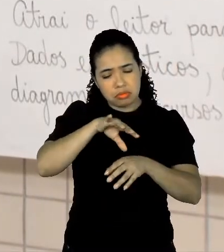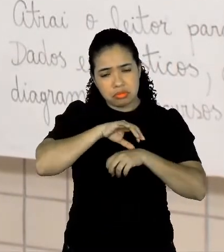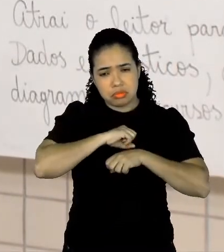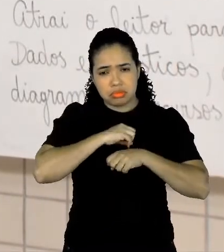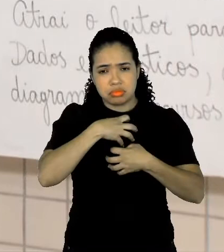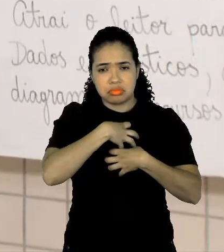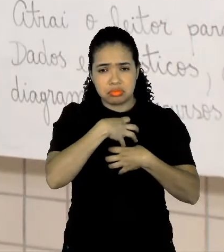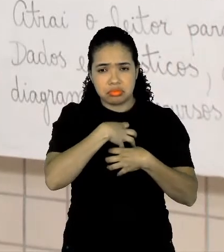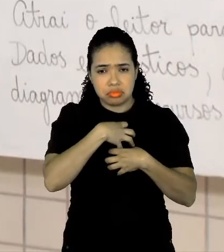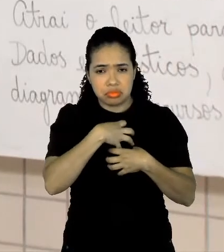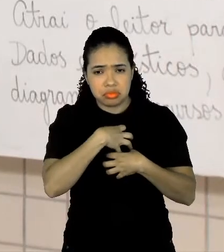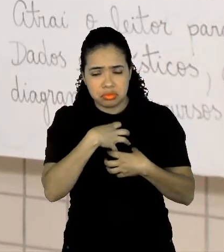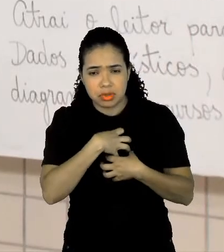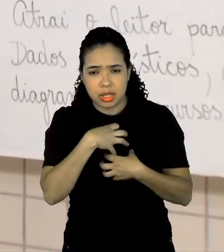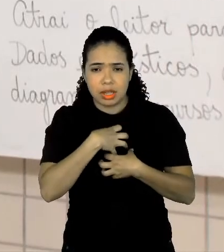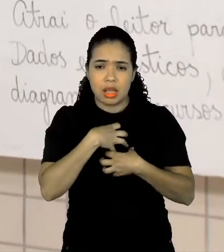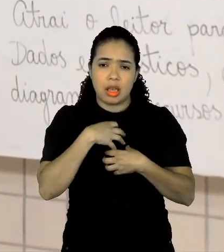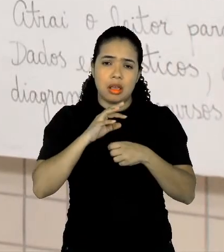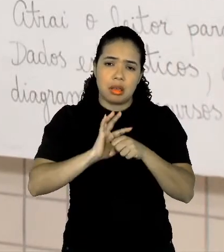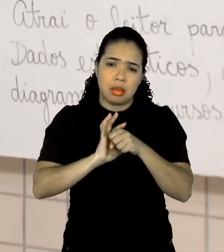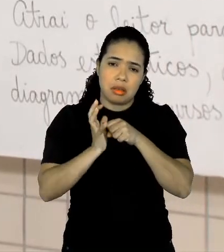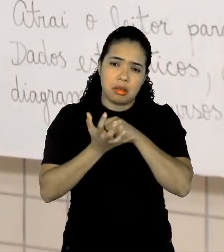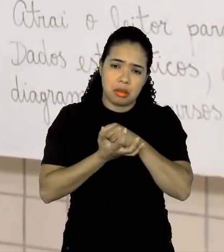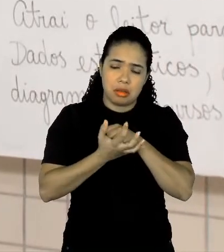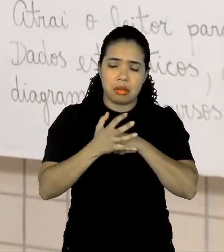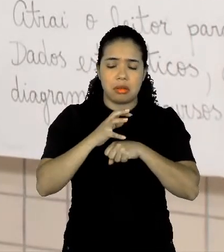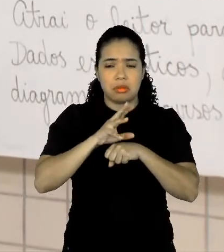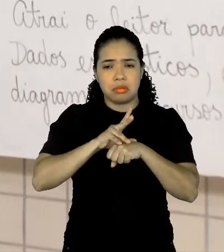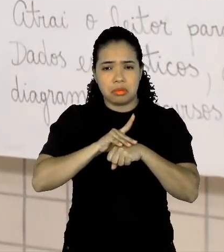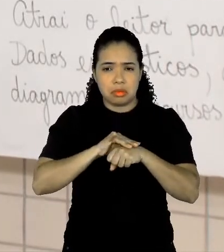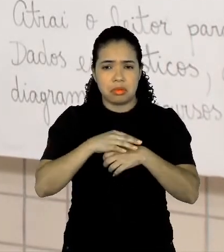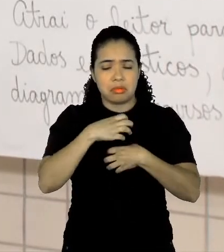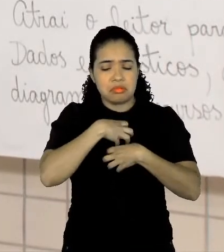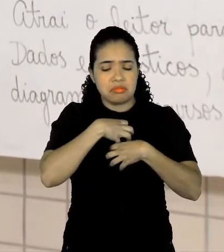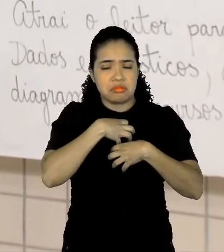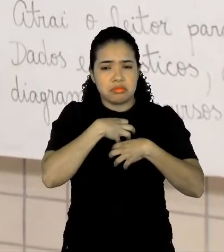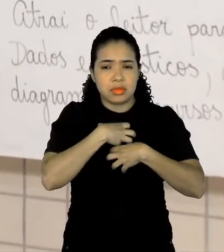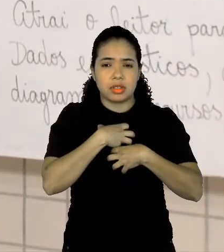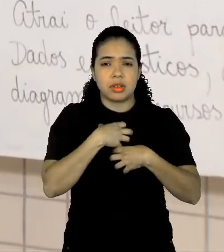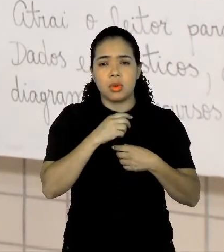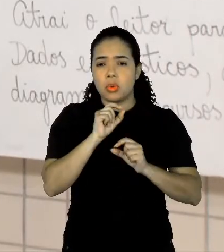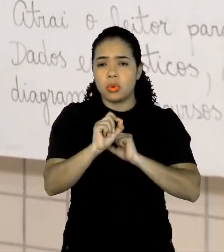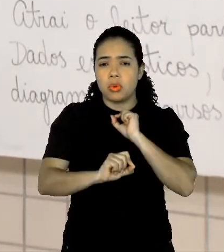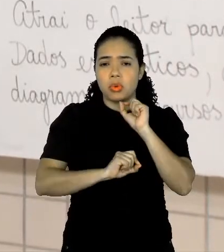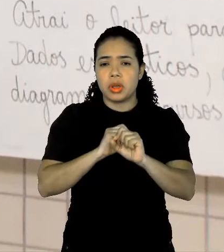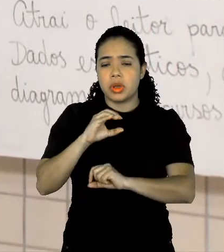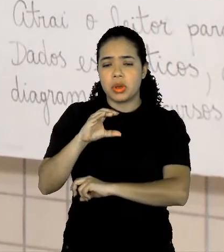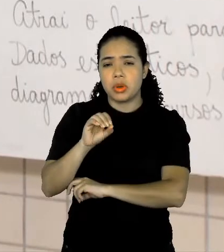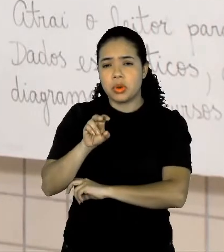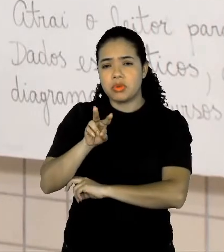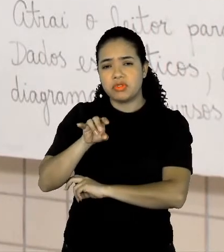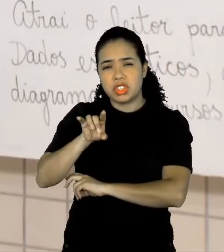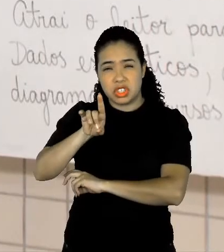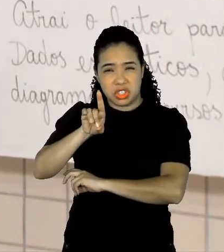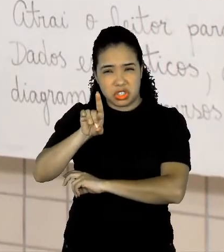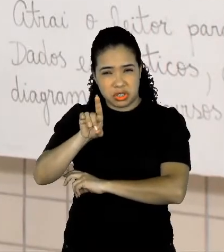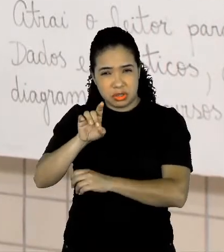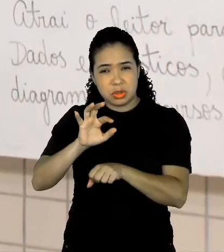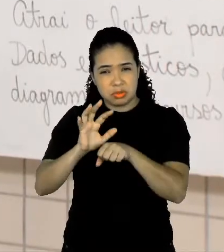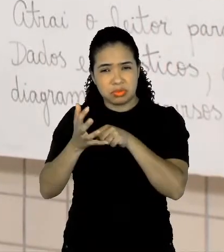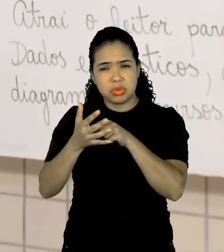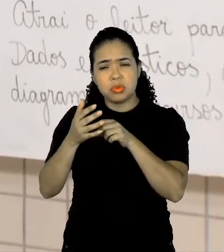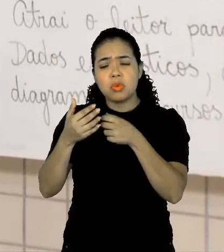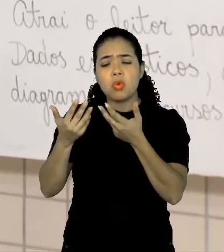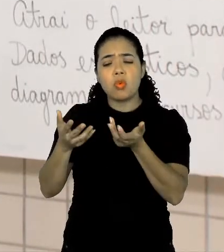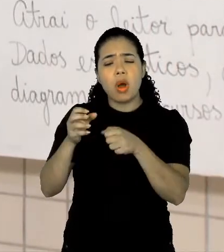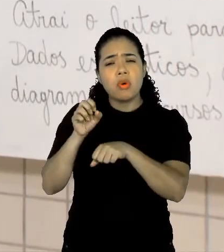o que que é a COVID, né, do que que ela surgiu mesmo, qual é o vírus, né, que denomina ela. Ela